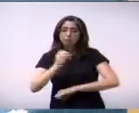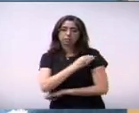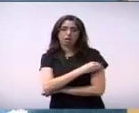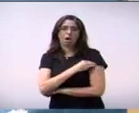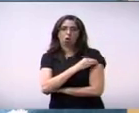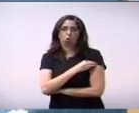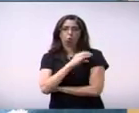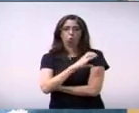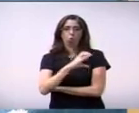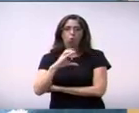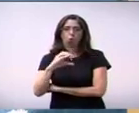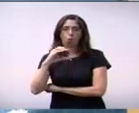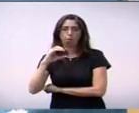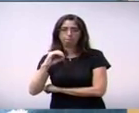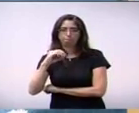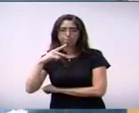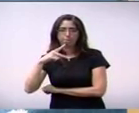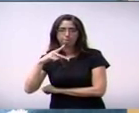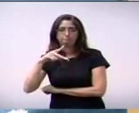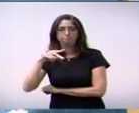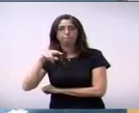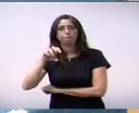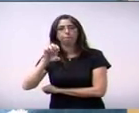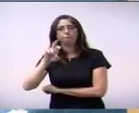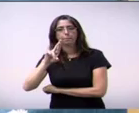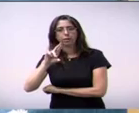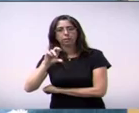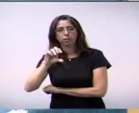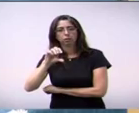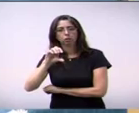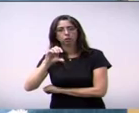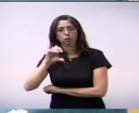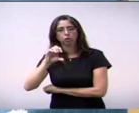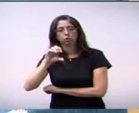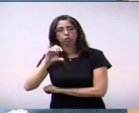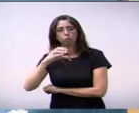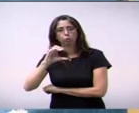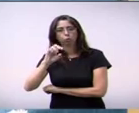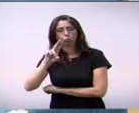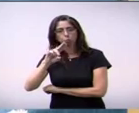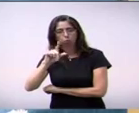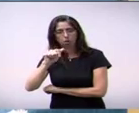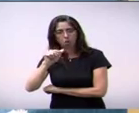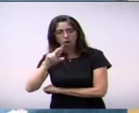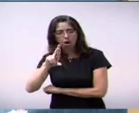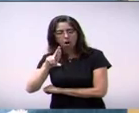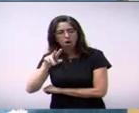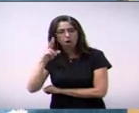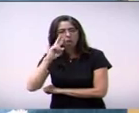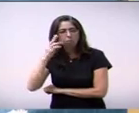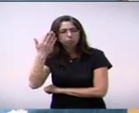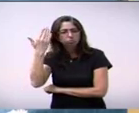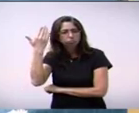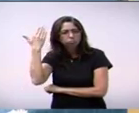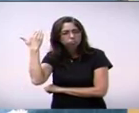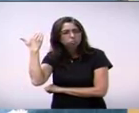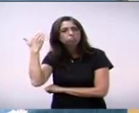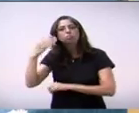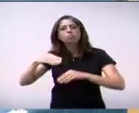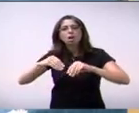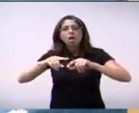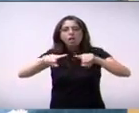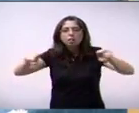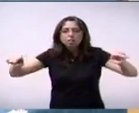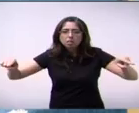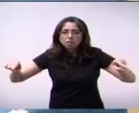que foi mais gritante dentro do ponto de vista de análise, e